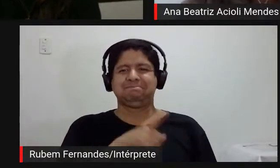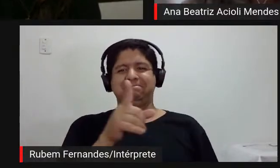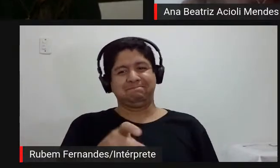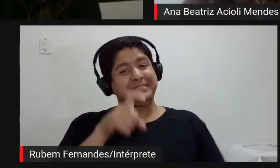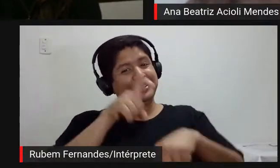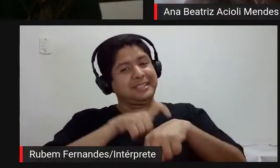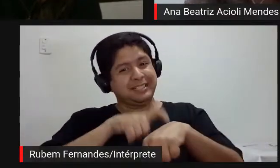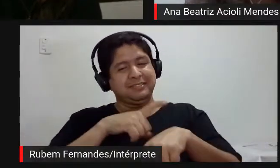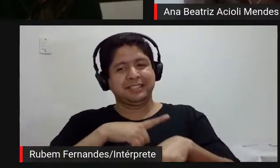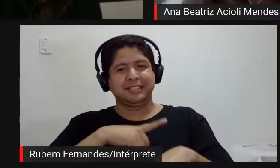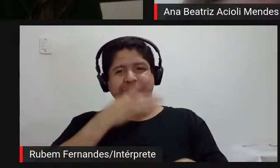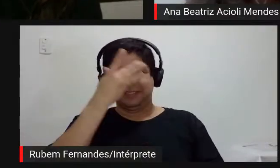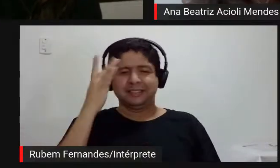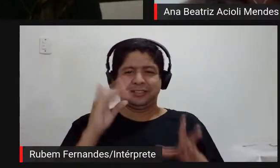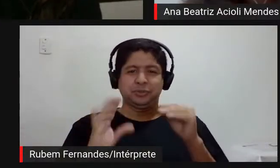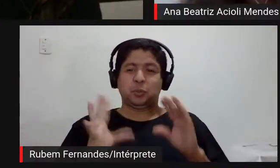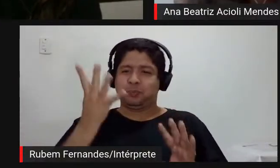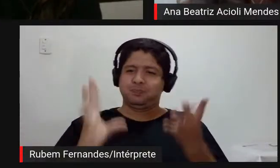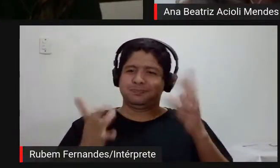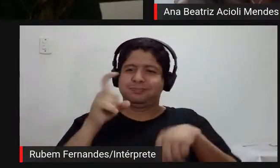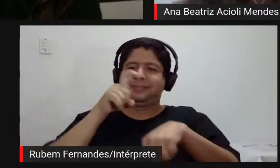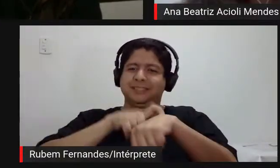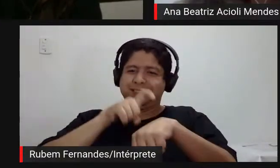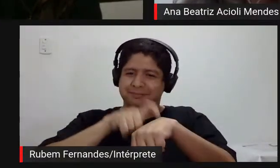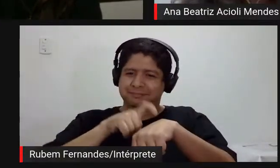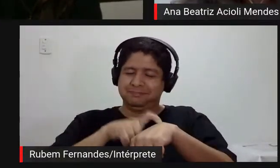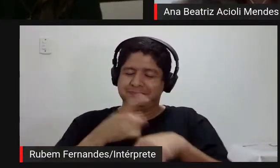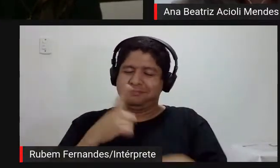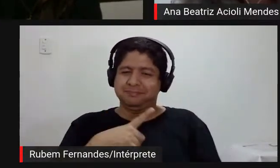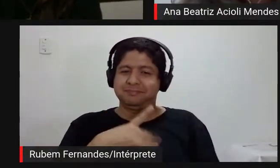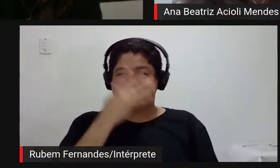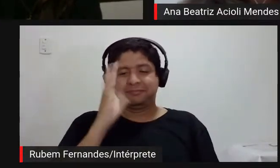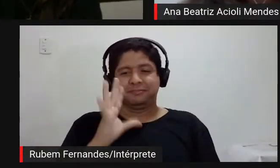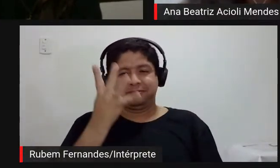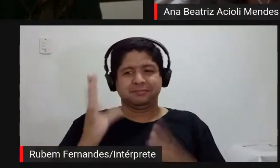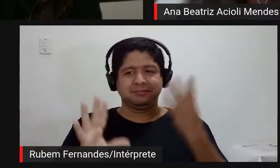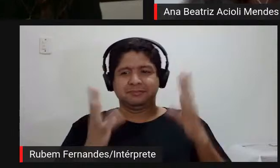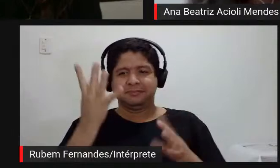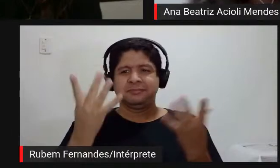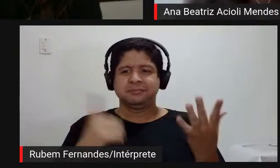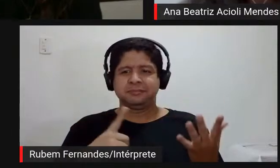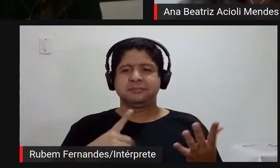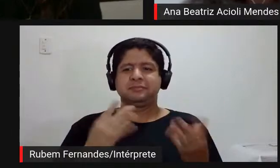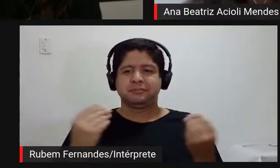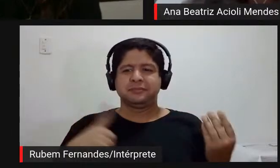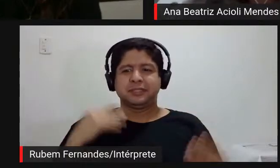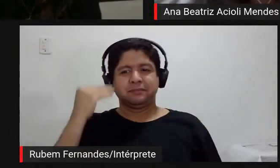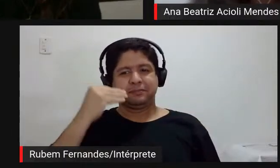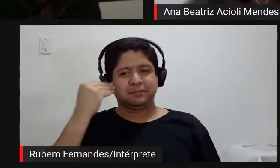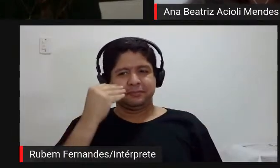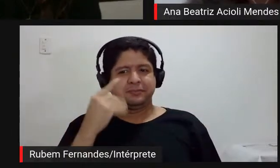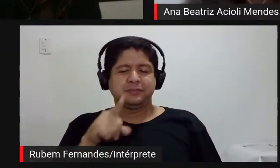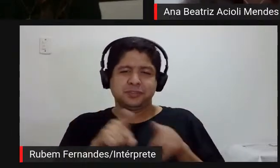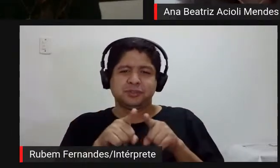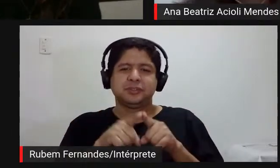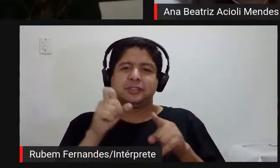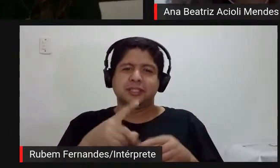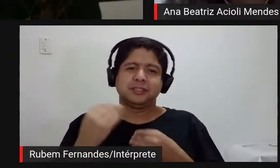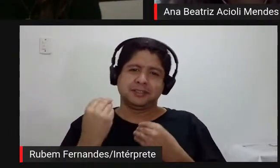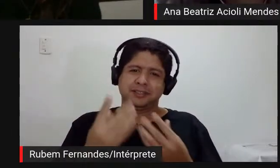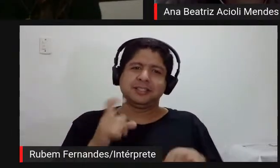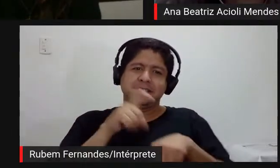de um banho de coisas acontecendo e por aí vai então é a experiência a experiência no estrito senso